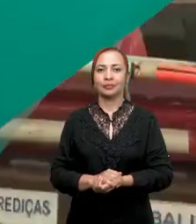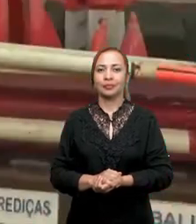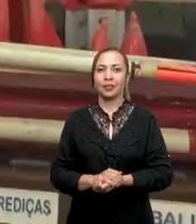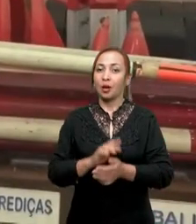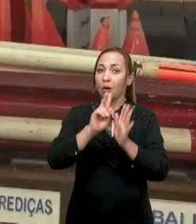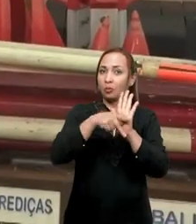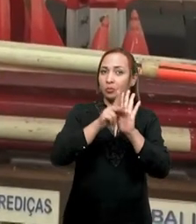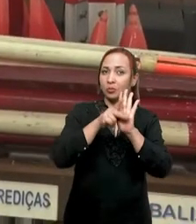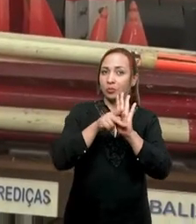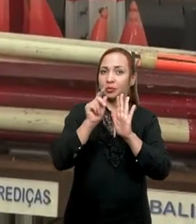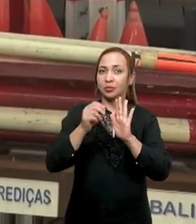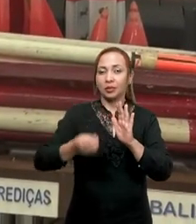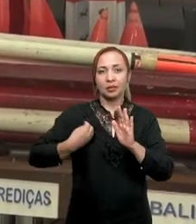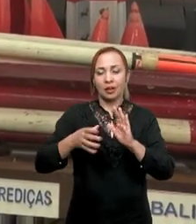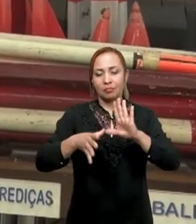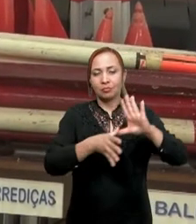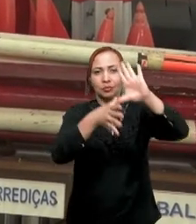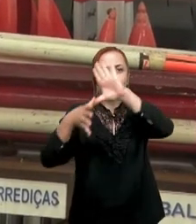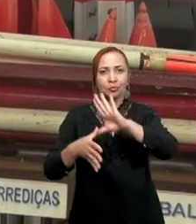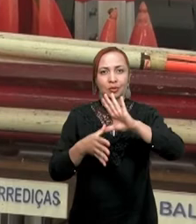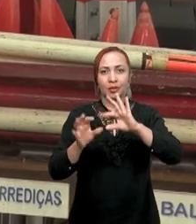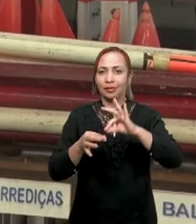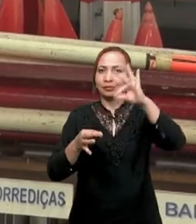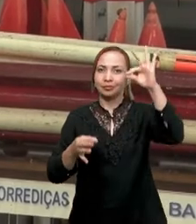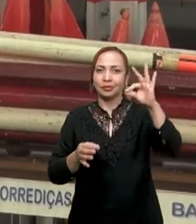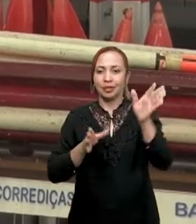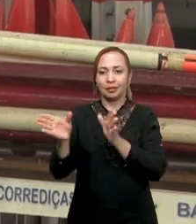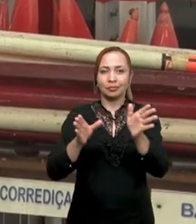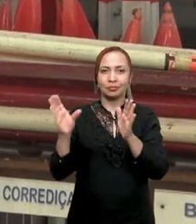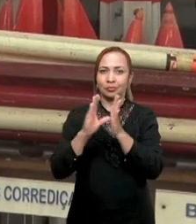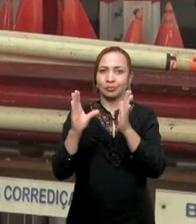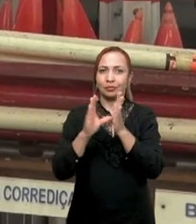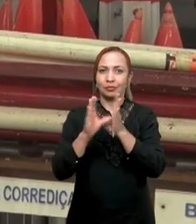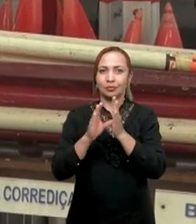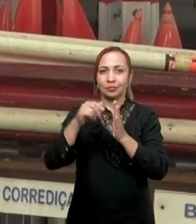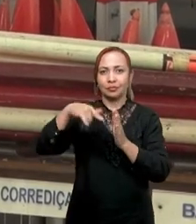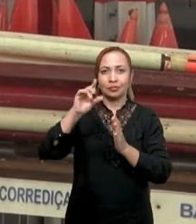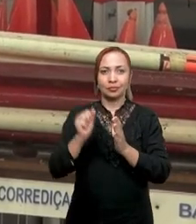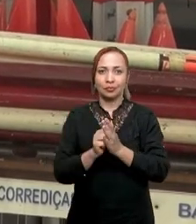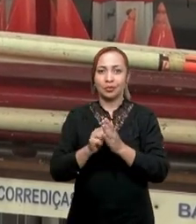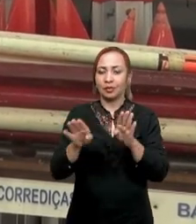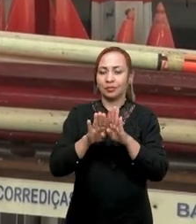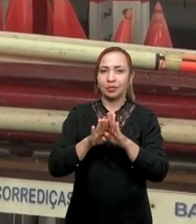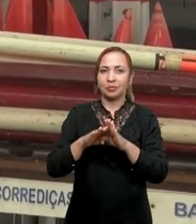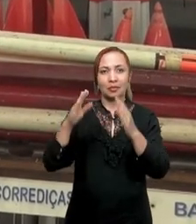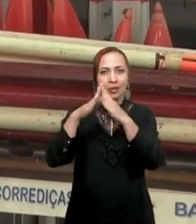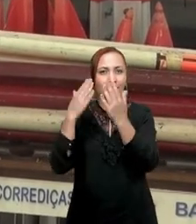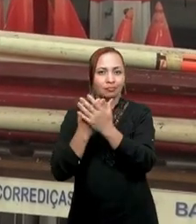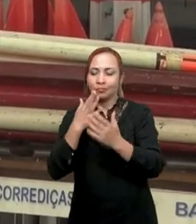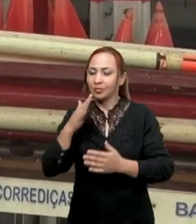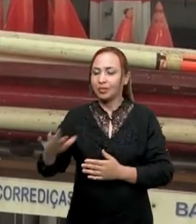Um projeto que está mapeando a distância entre as comunidades quilombolas em relação às creches,